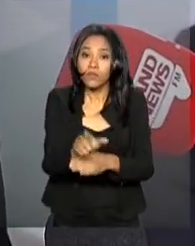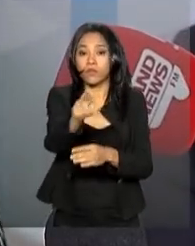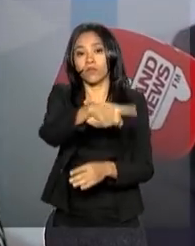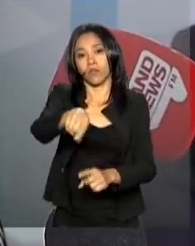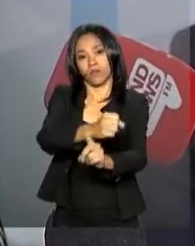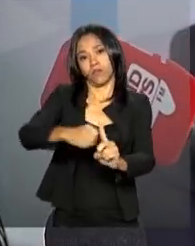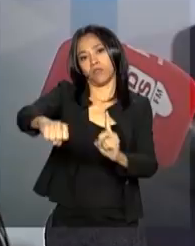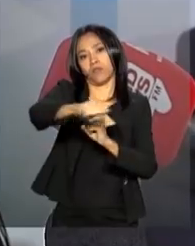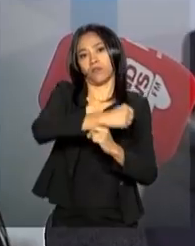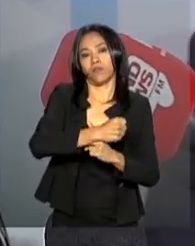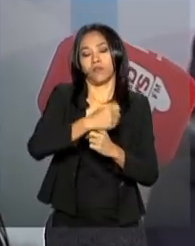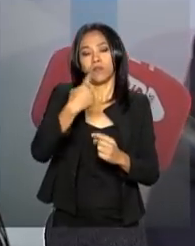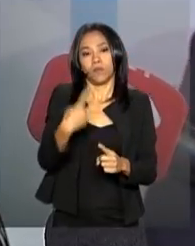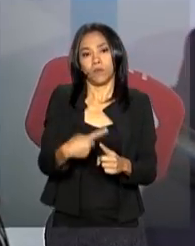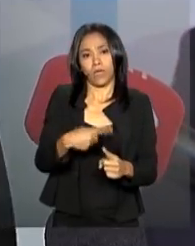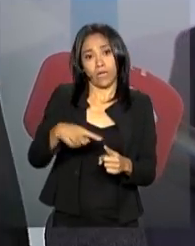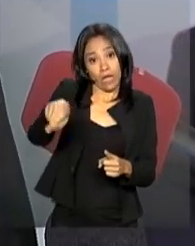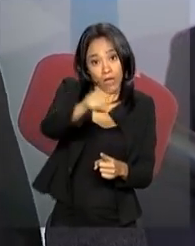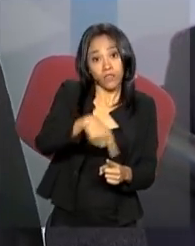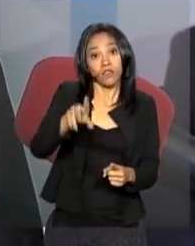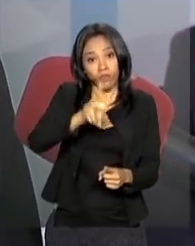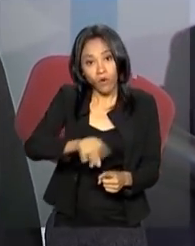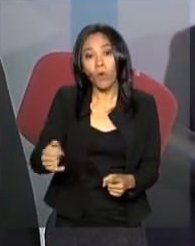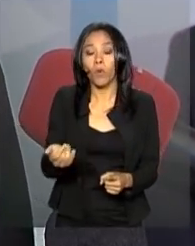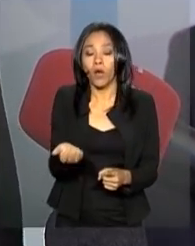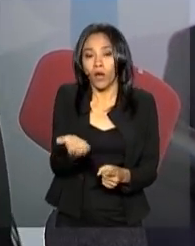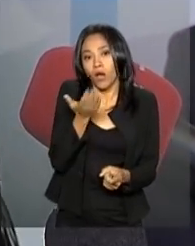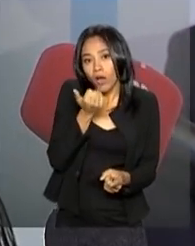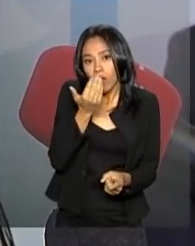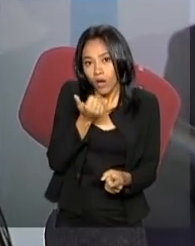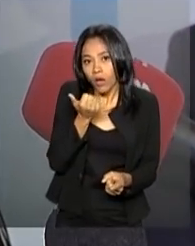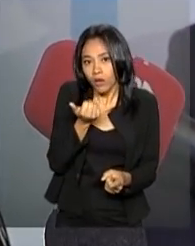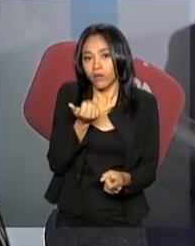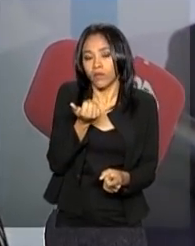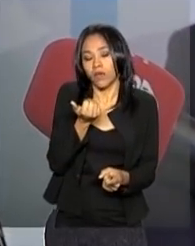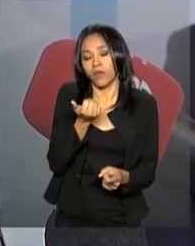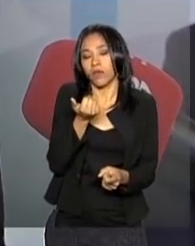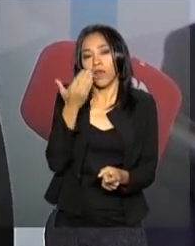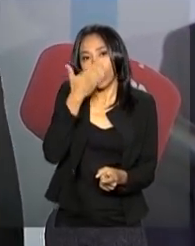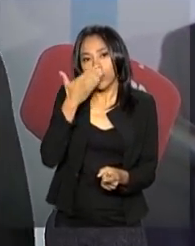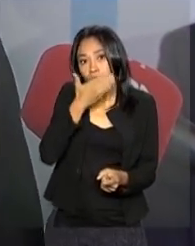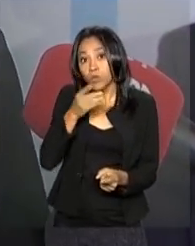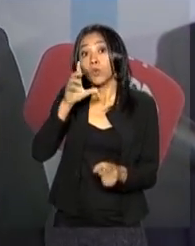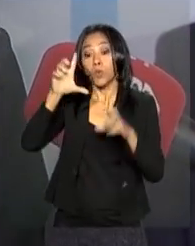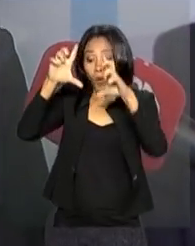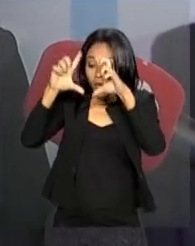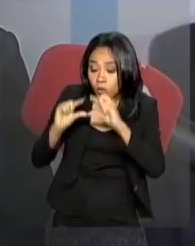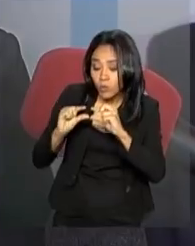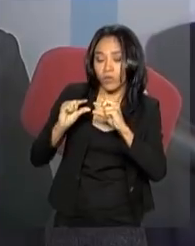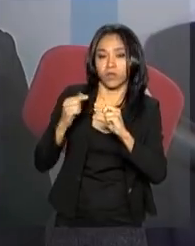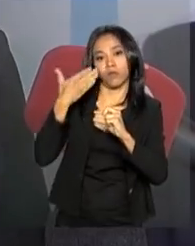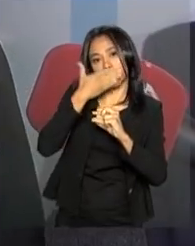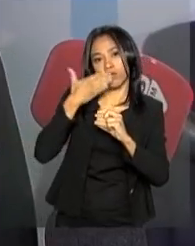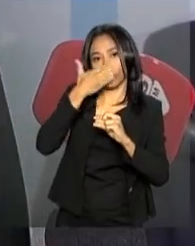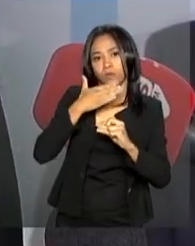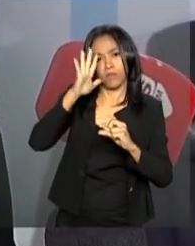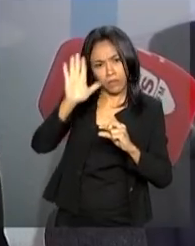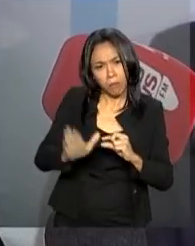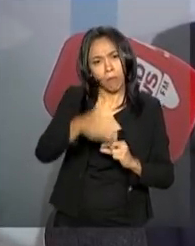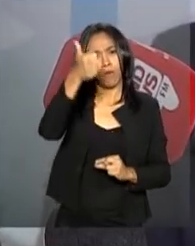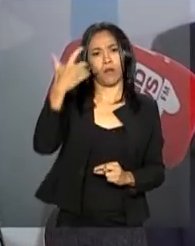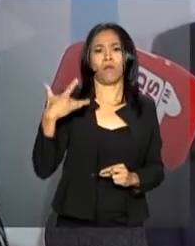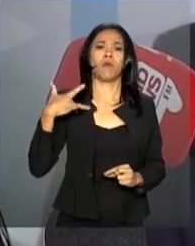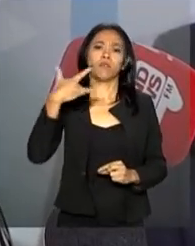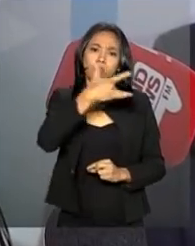a possibilidade de consumir esse tipo de alimento com menos açúcar, vai proporcionar também uma melhoria